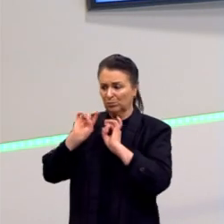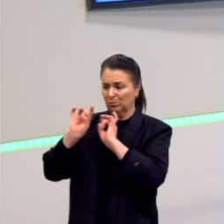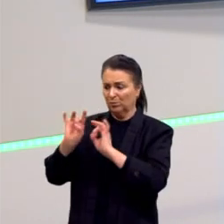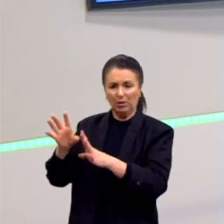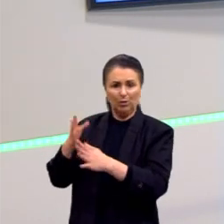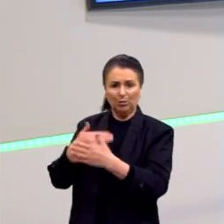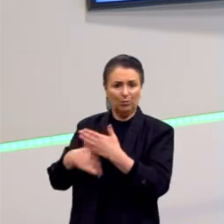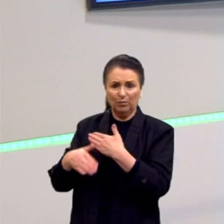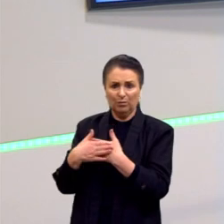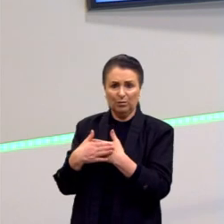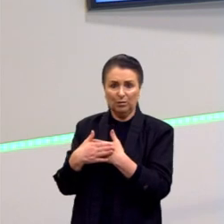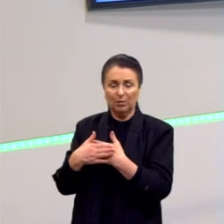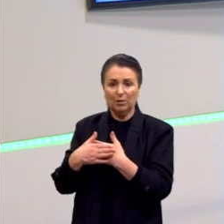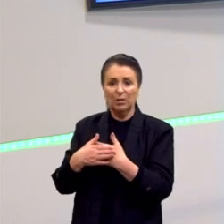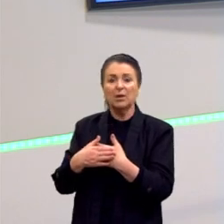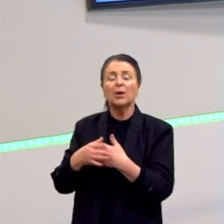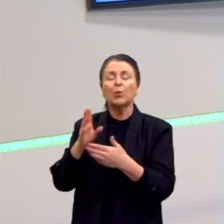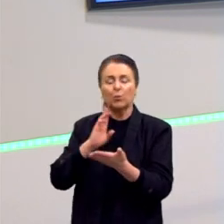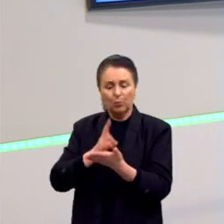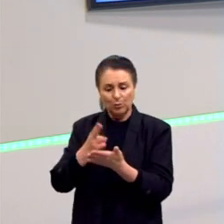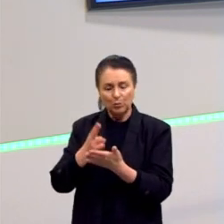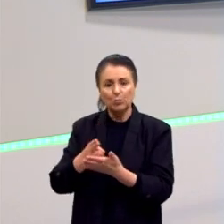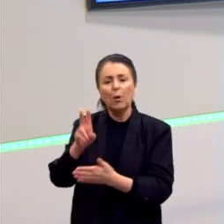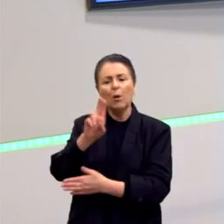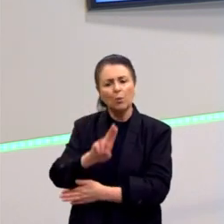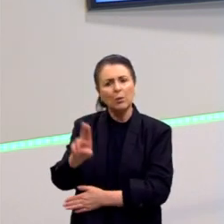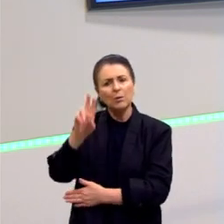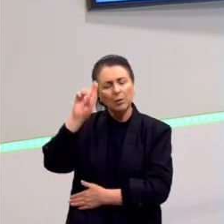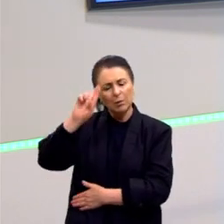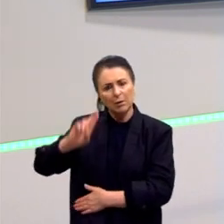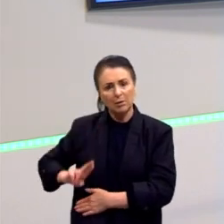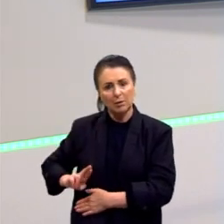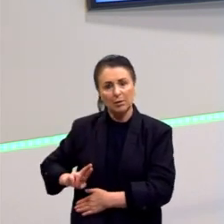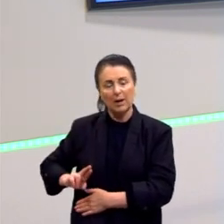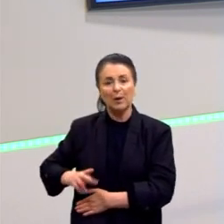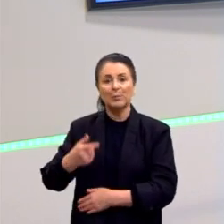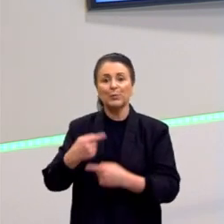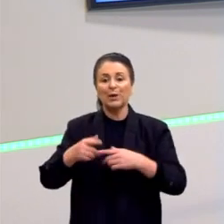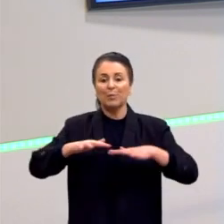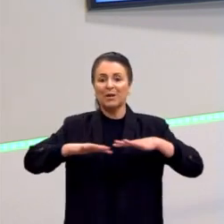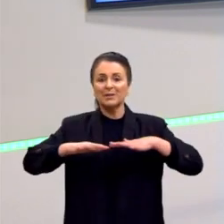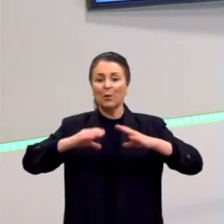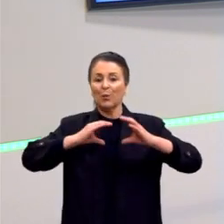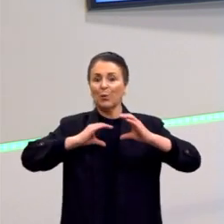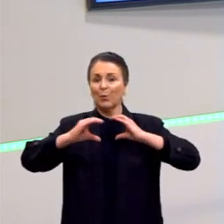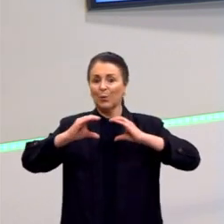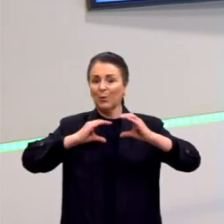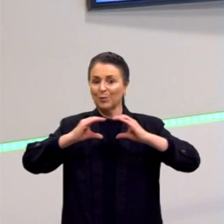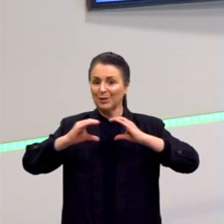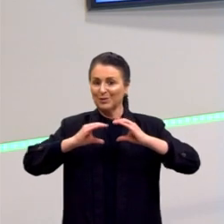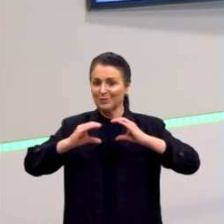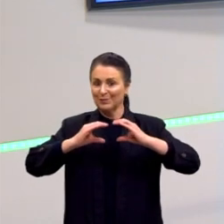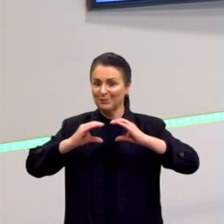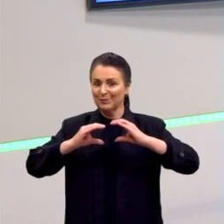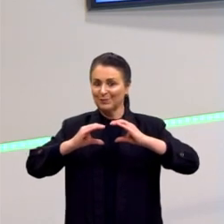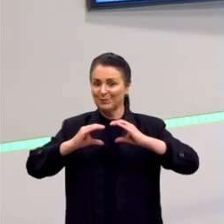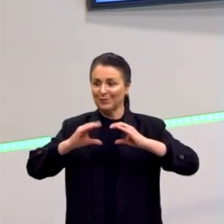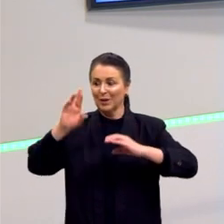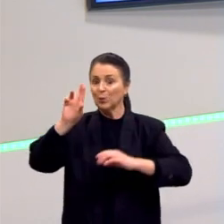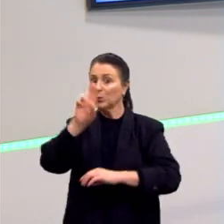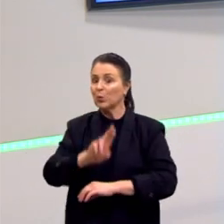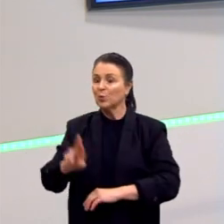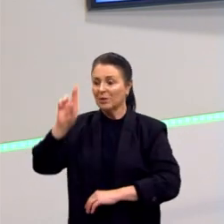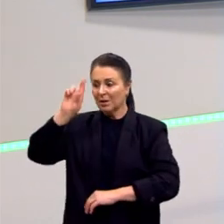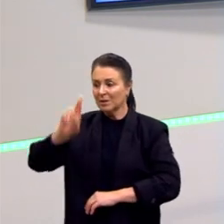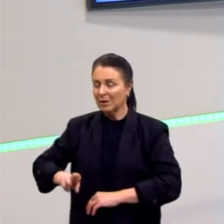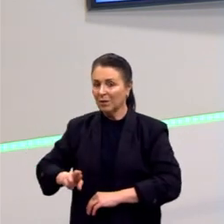banho. Então, continuemos usando a razão. Por isso que ele põe aqui uma ação comunicativa. através da razão, nós nos comunicar e nos chegar